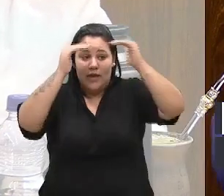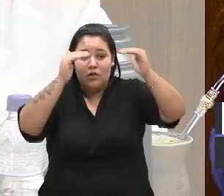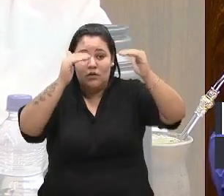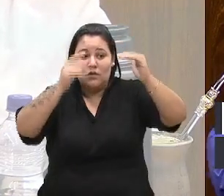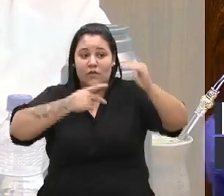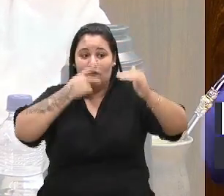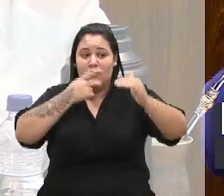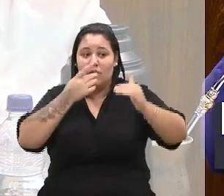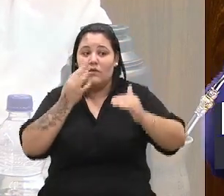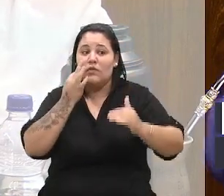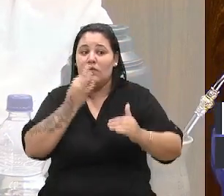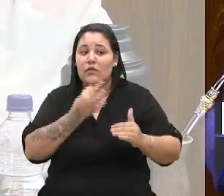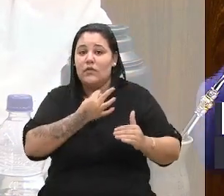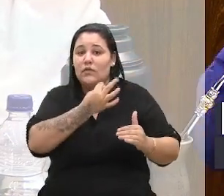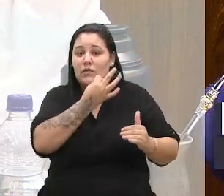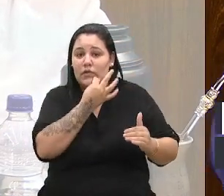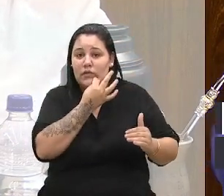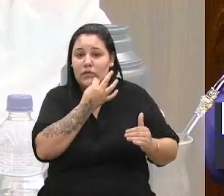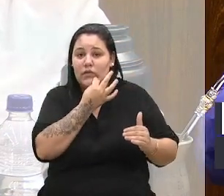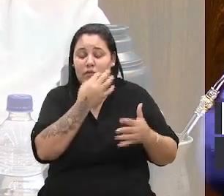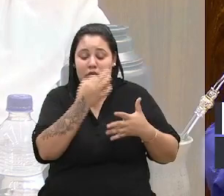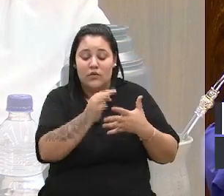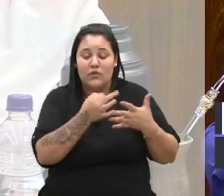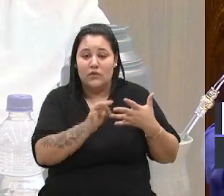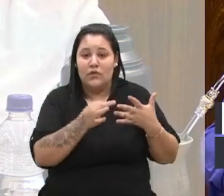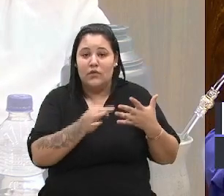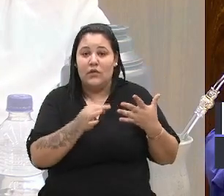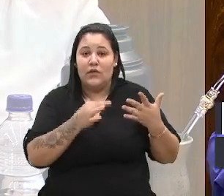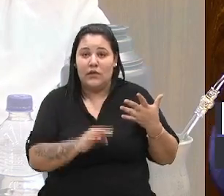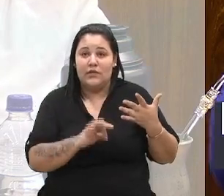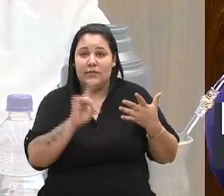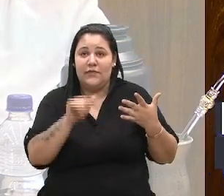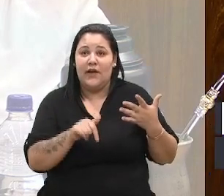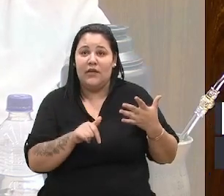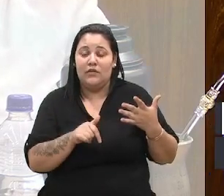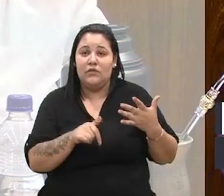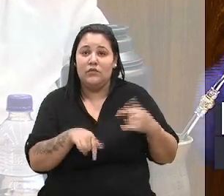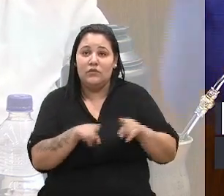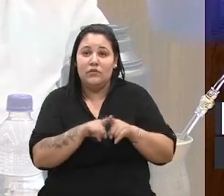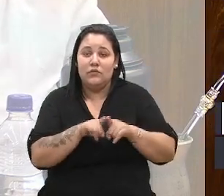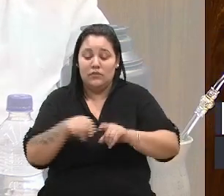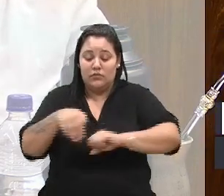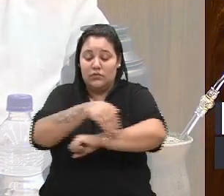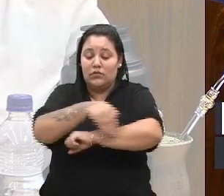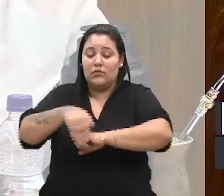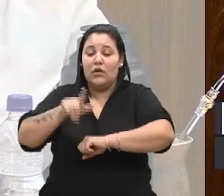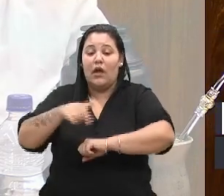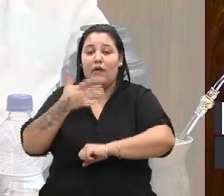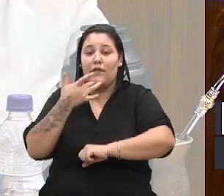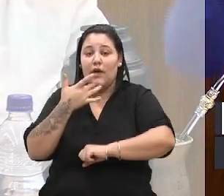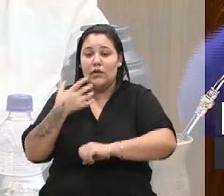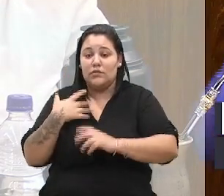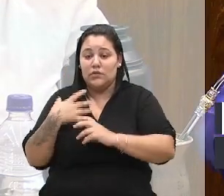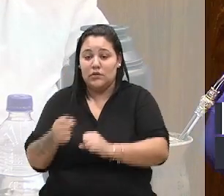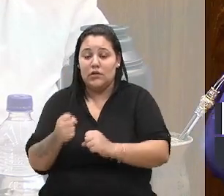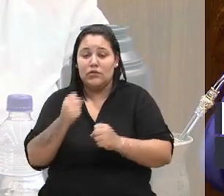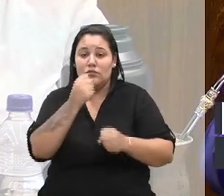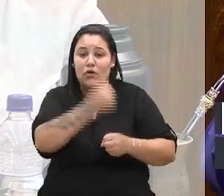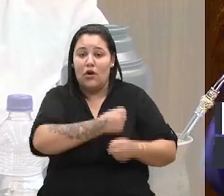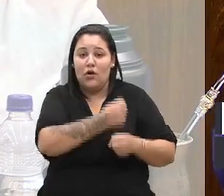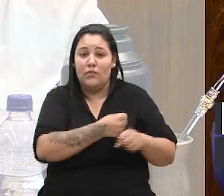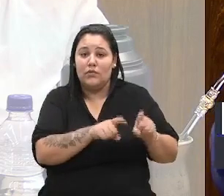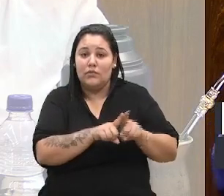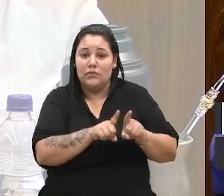dos critérios que resultaram na escolha dessas ruas. E isso é fácil. É trazer o secretário de obras, enfim. Quem